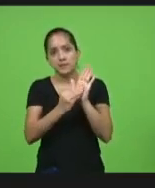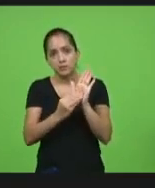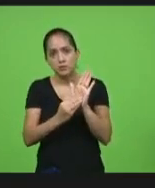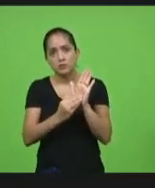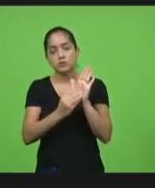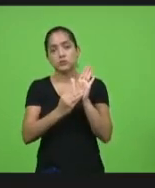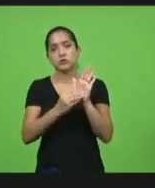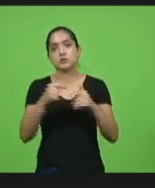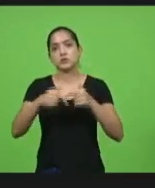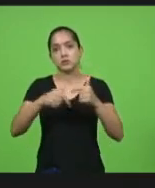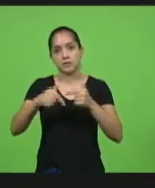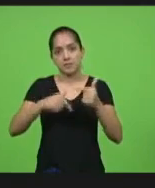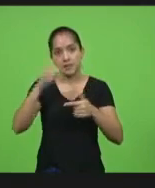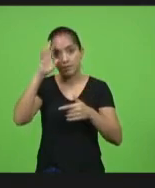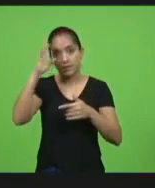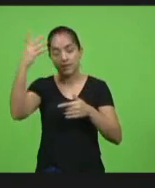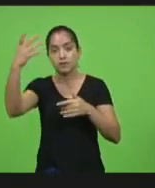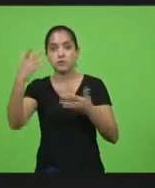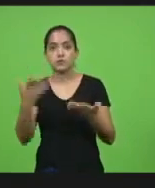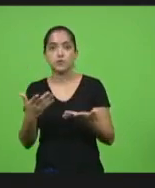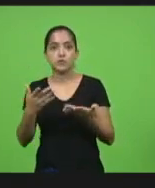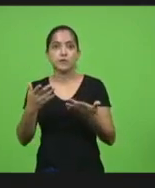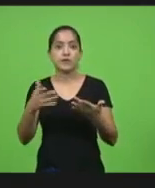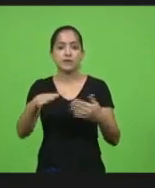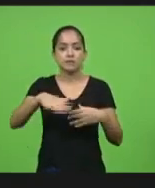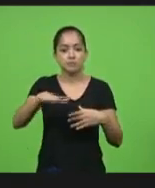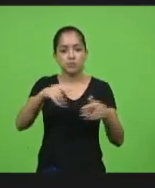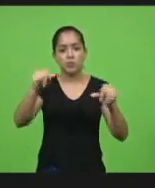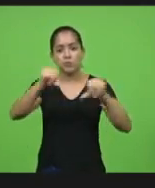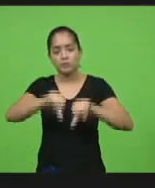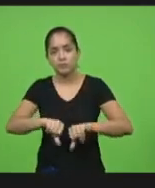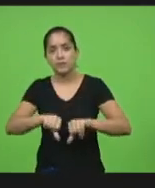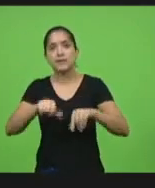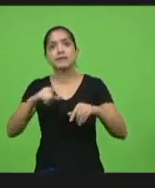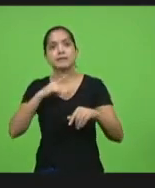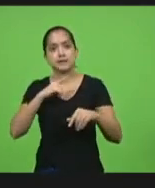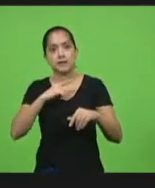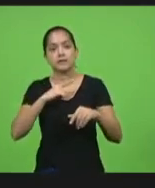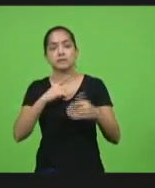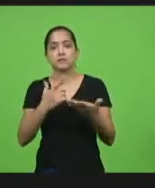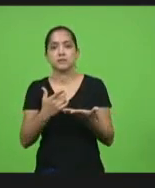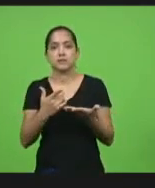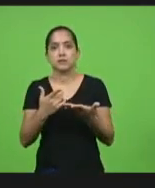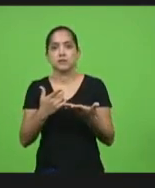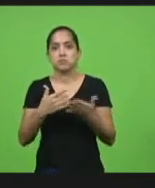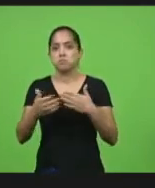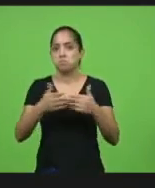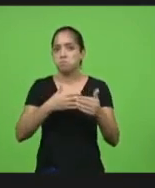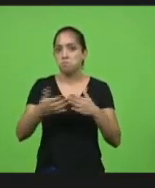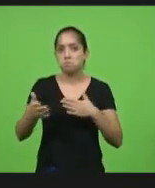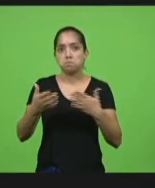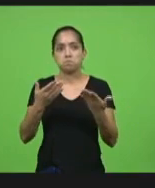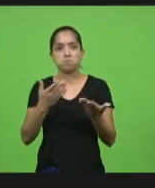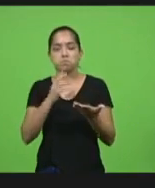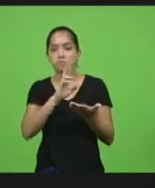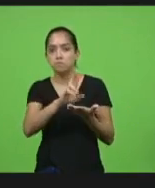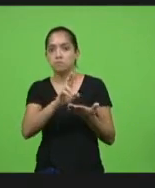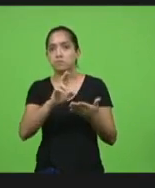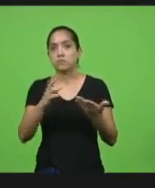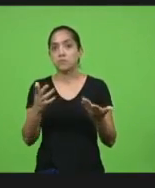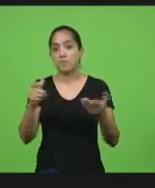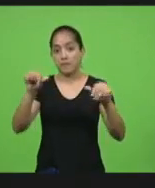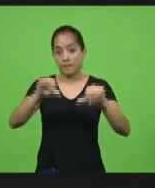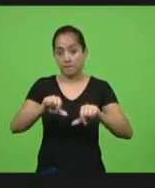para a solução de situações críticas existe uma metodologia em qualquer resolução de crise você precisa primeiro